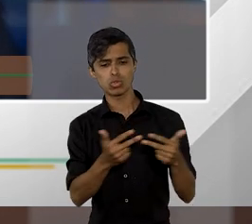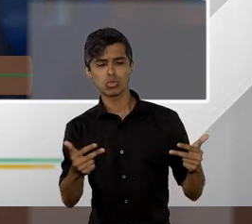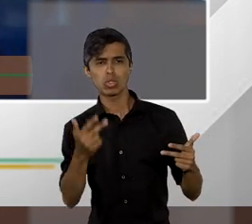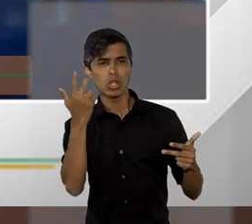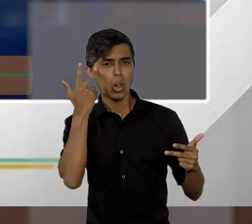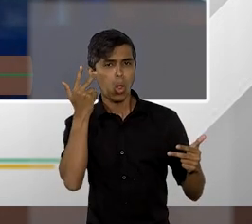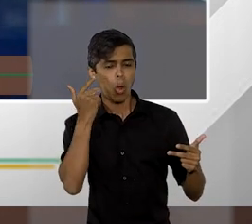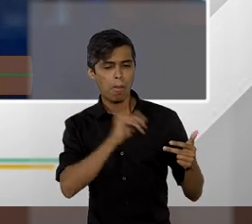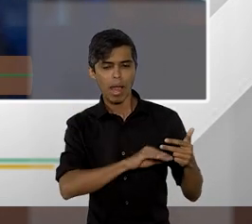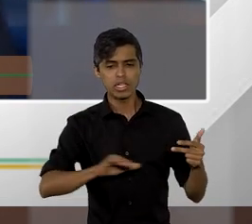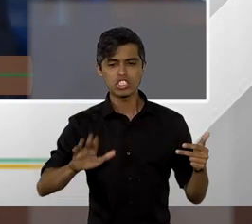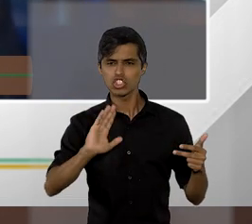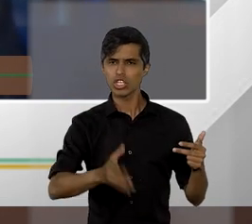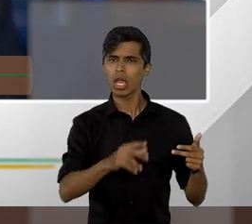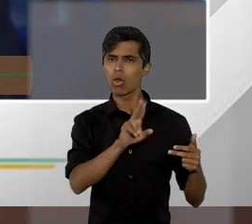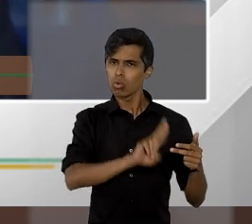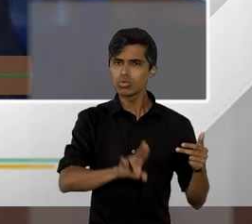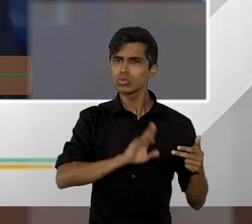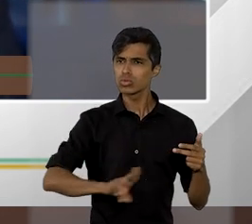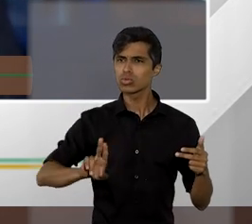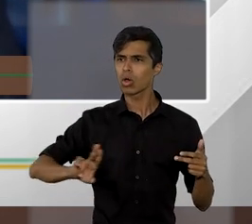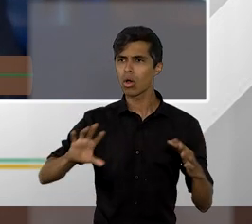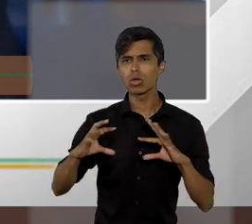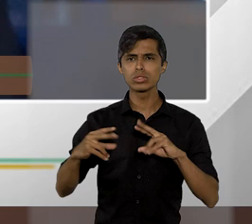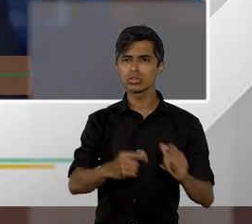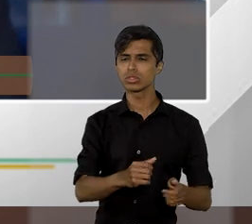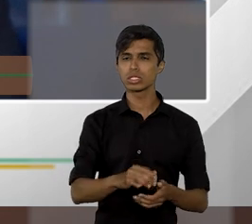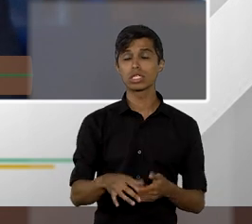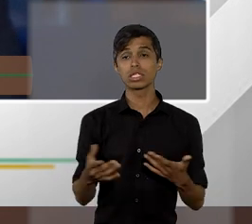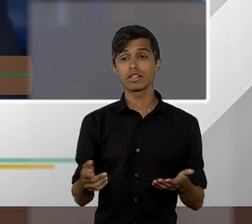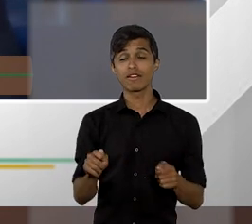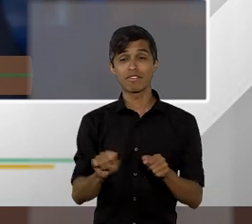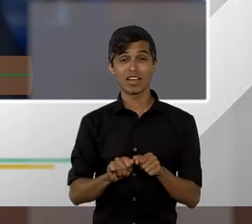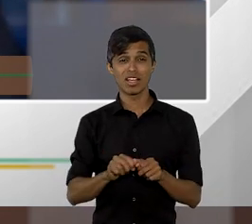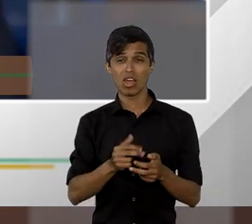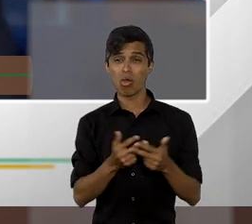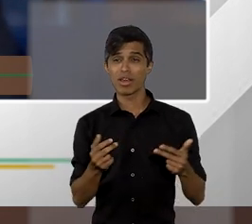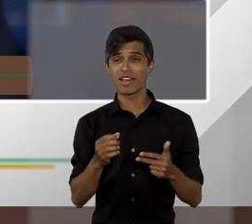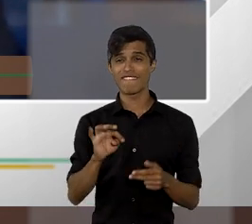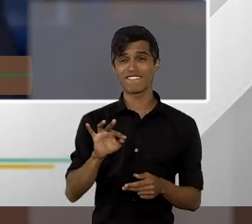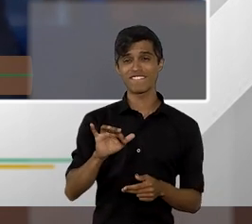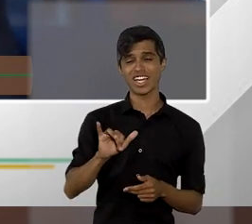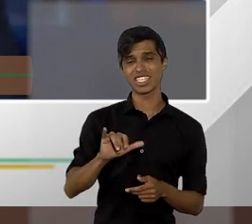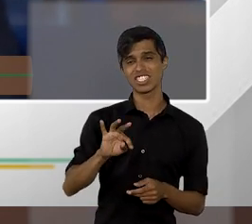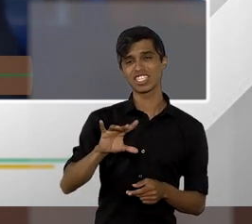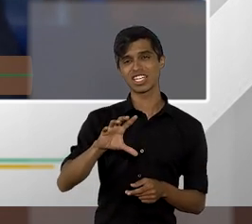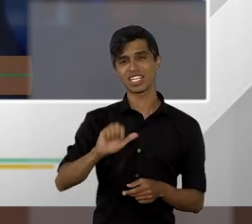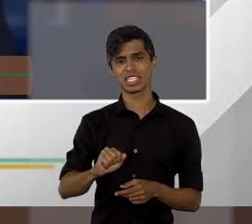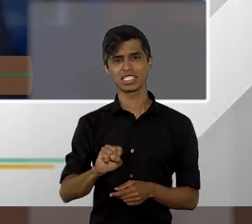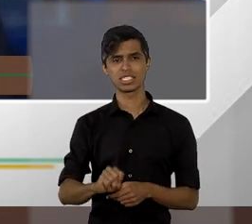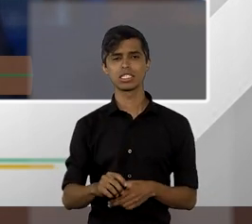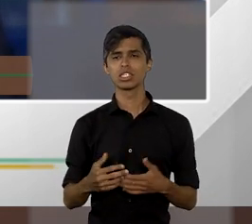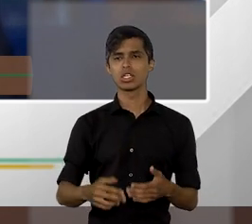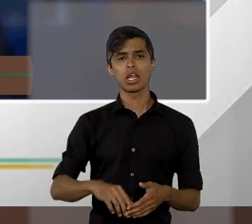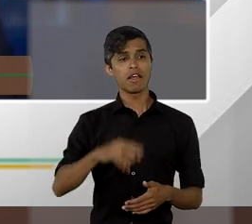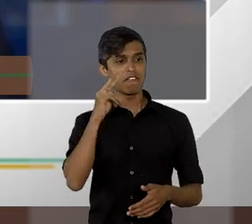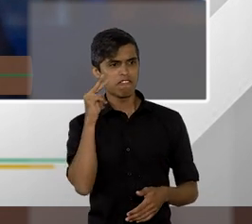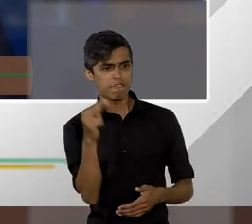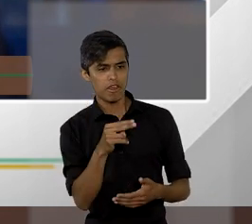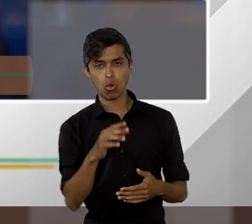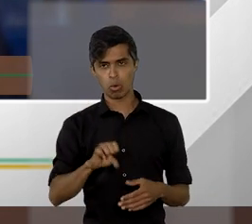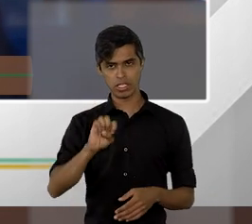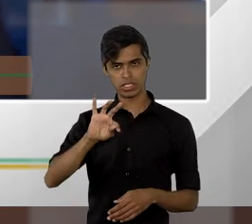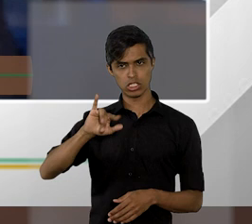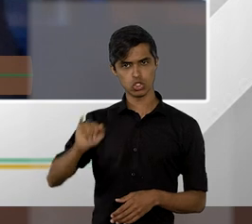impossibilidade de revolvimento de questões fáticas, o STJ não vai rever o depoimento da testemunha,